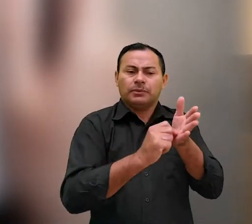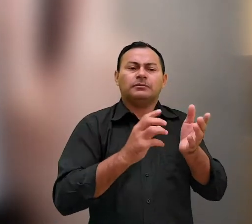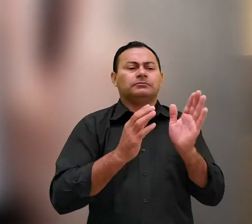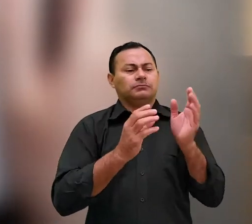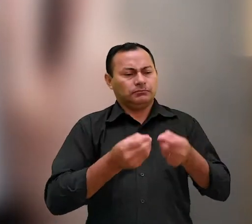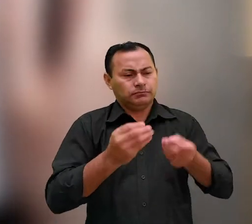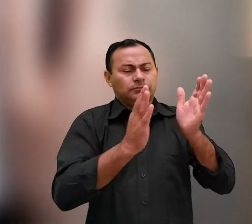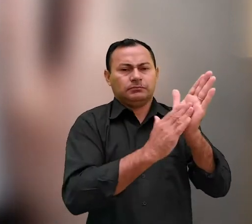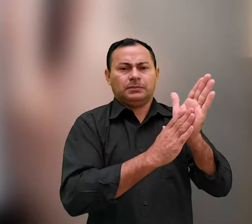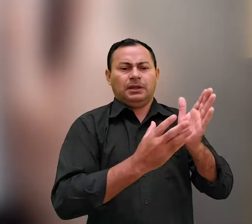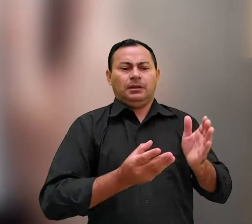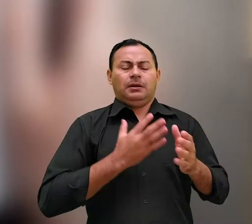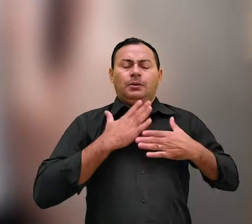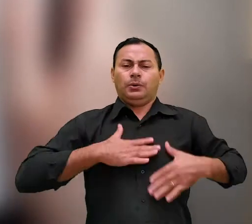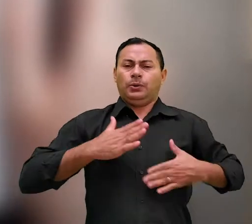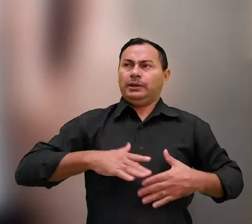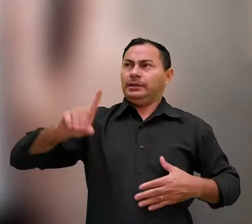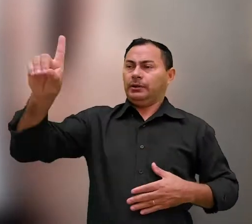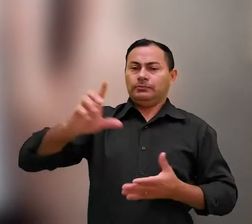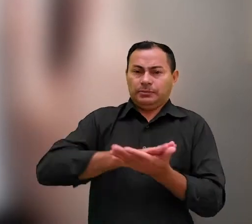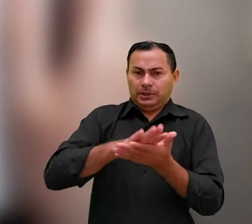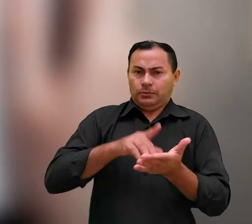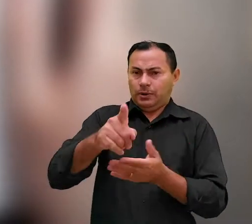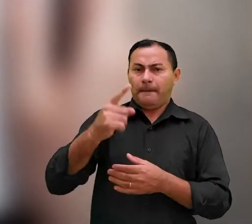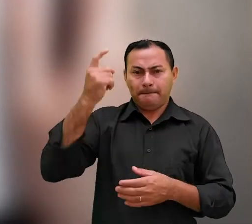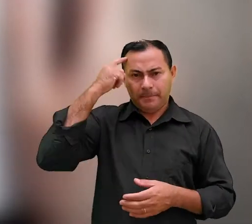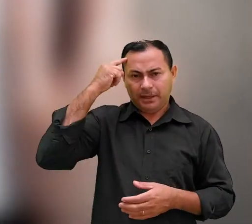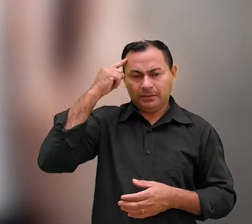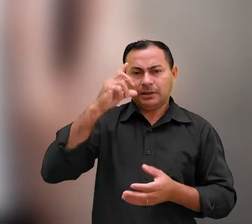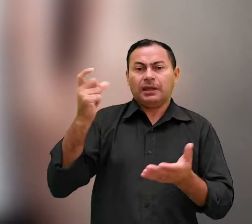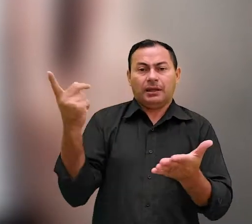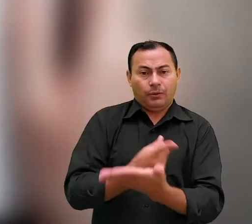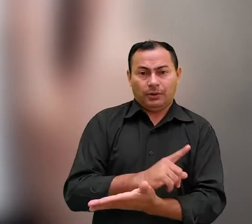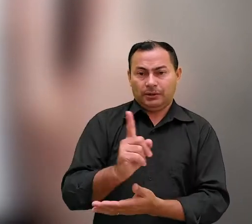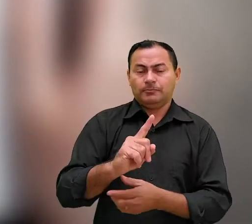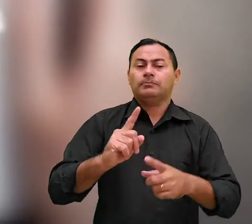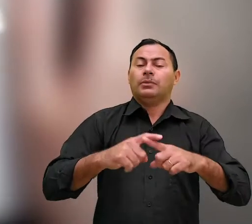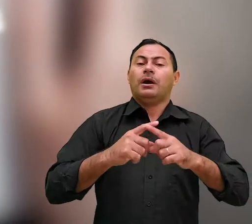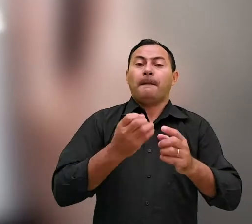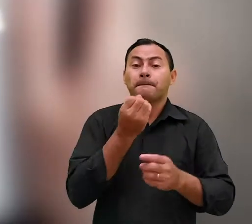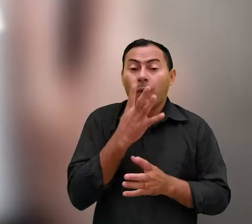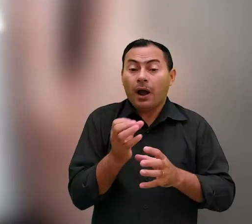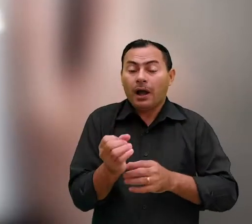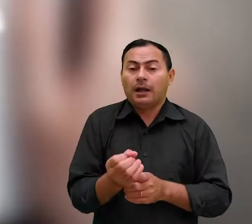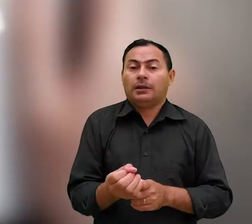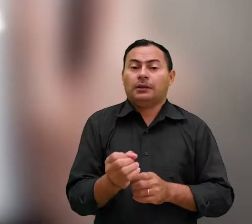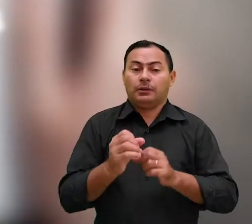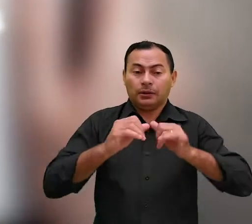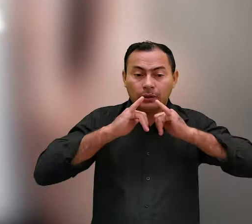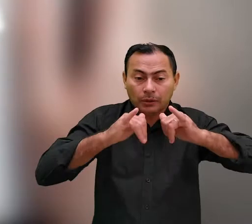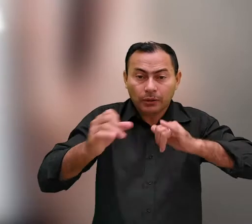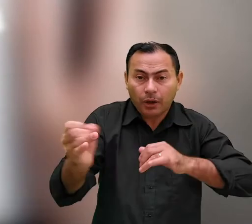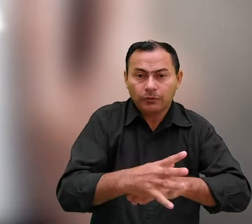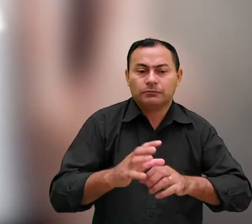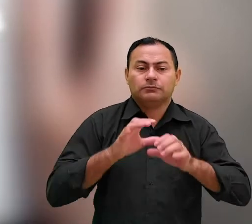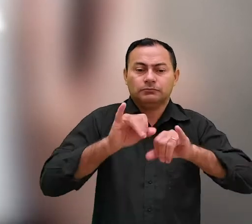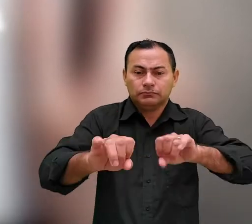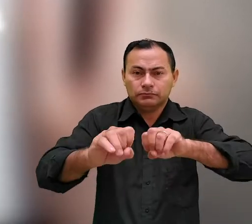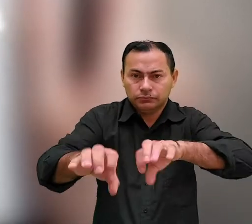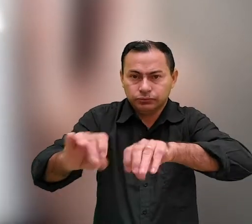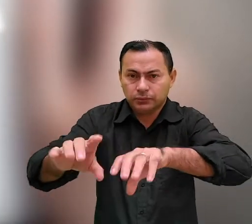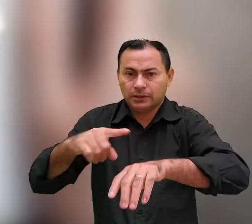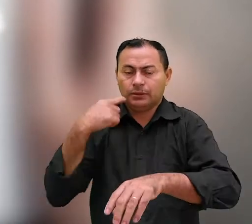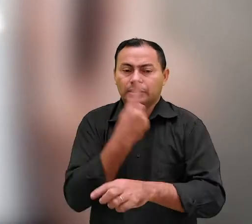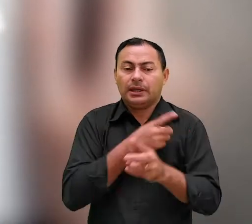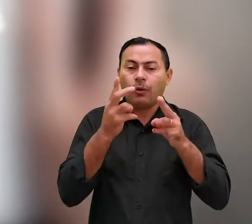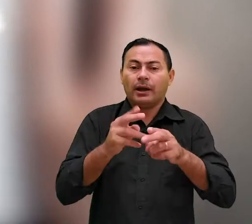promessa de entrarmos no descanso de Deus que nenhum de vocês pense que falhou pois as boas novas foram pregadas também a nós